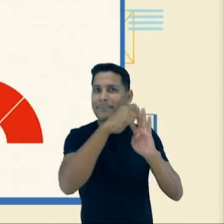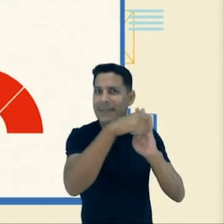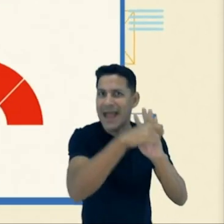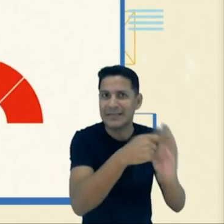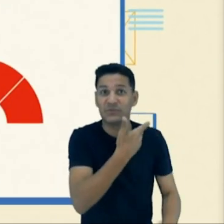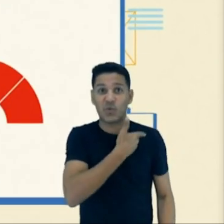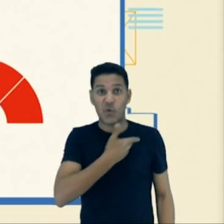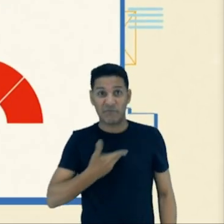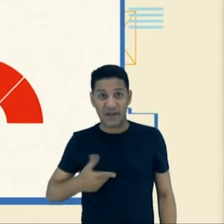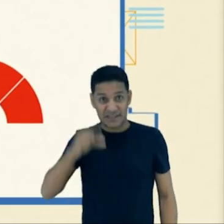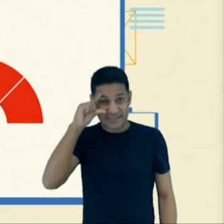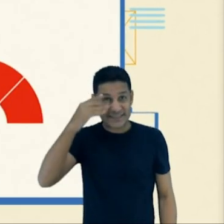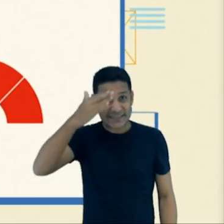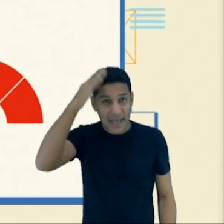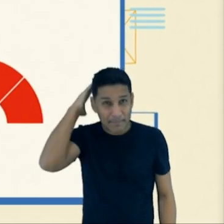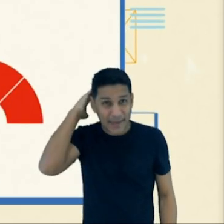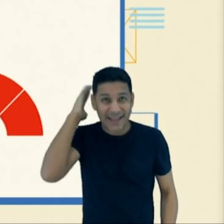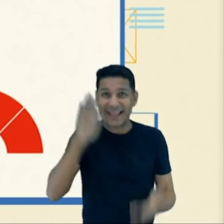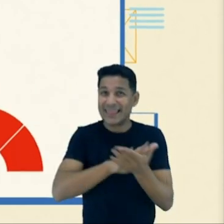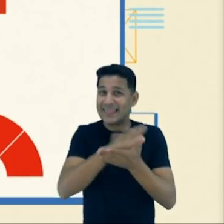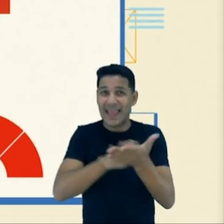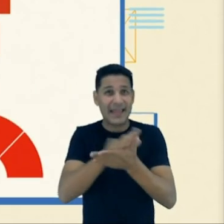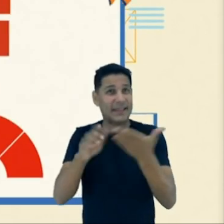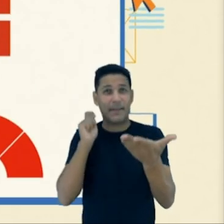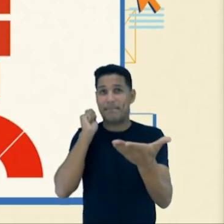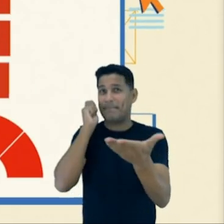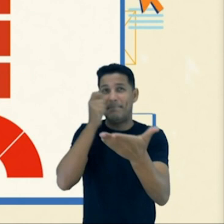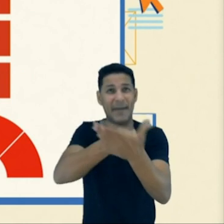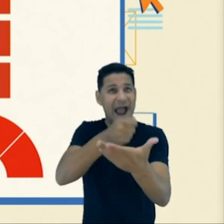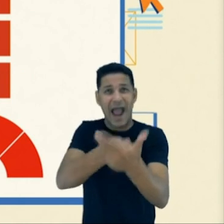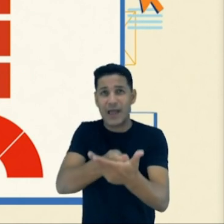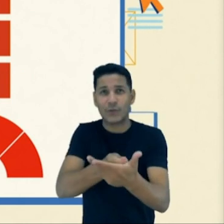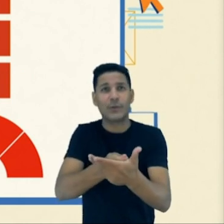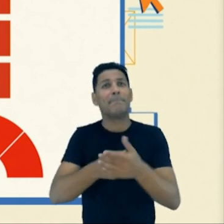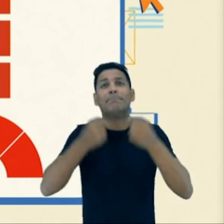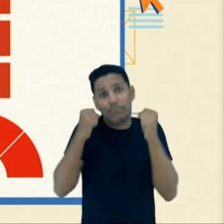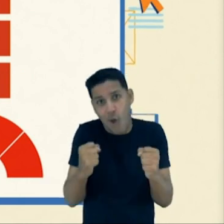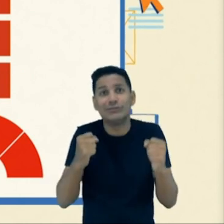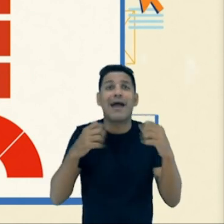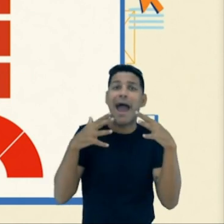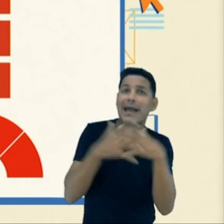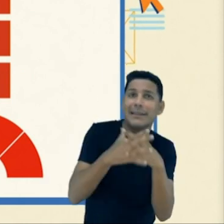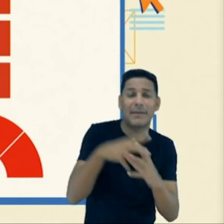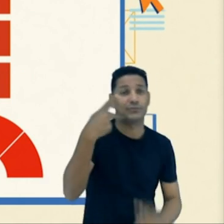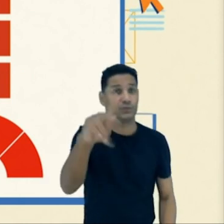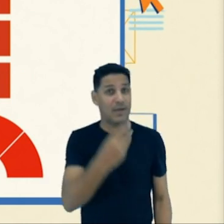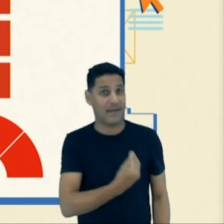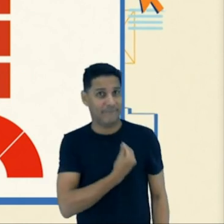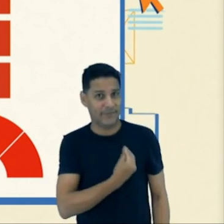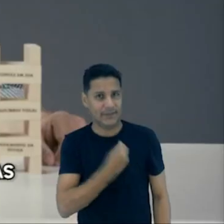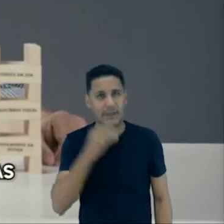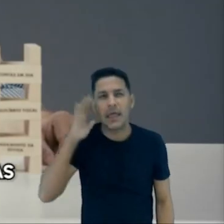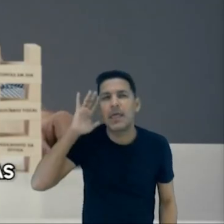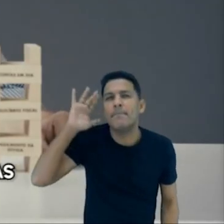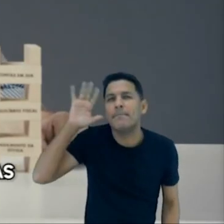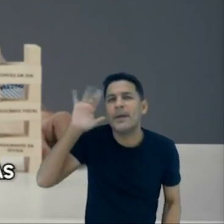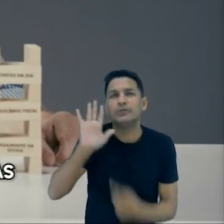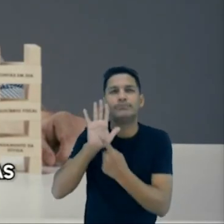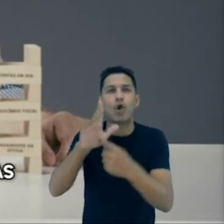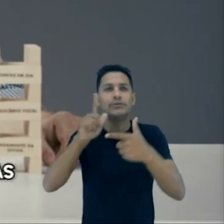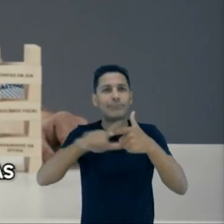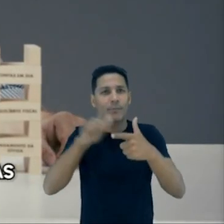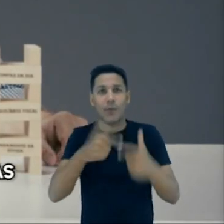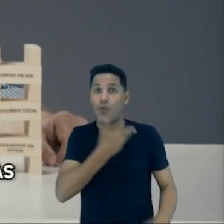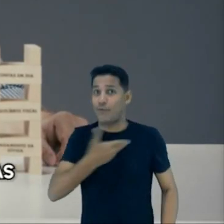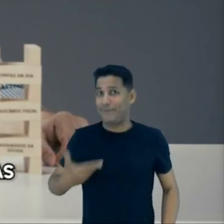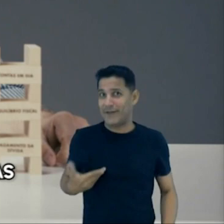Zema pode prejudicar a sua vida por ter ficado mais de 40 meses sem pagar a dívida de Minas. Imagina que